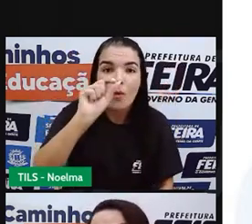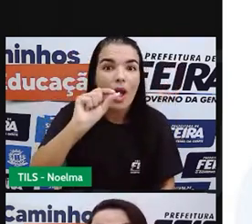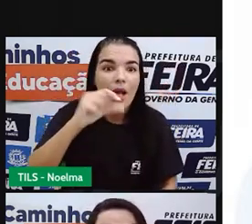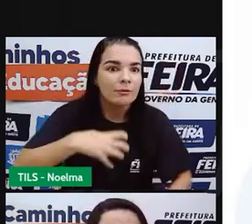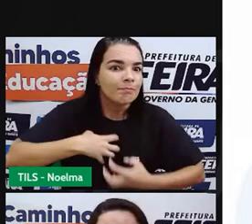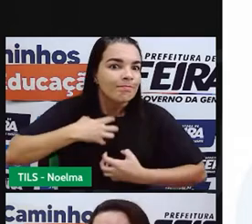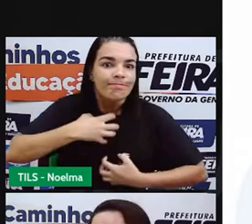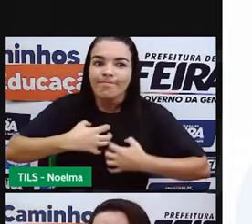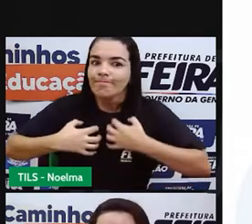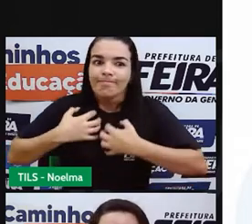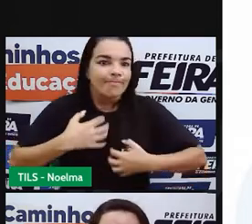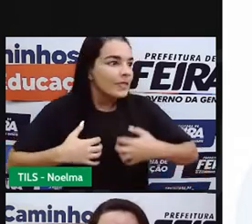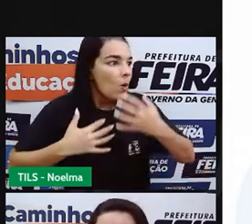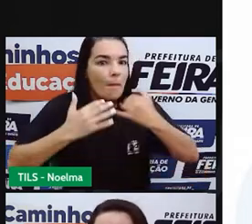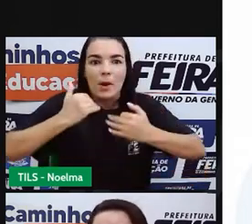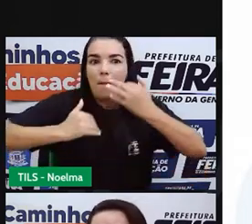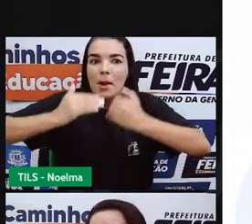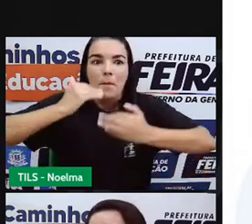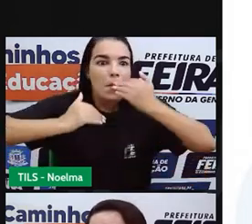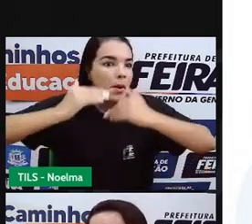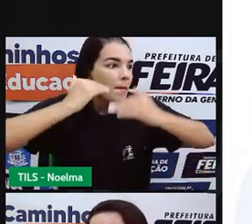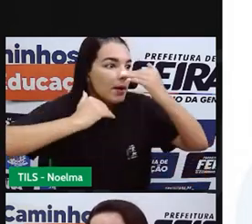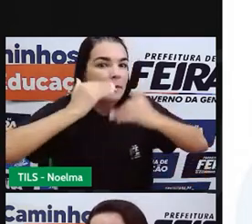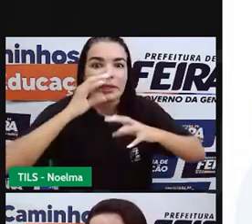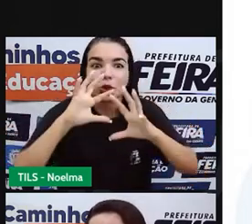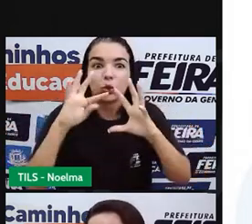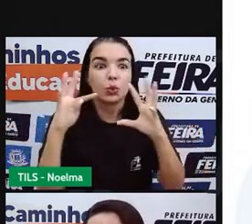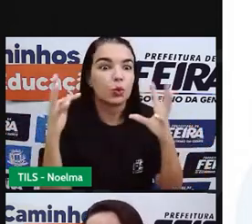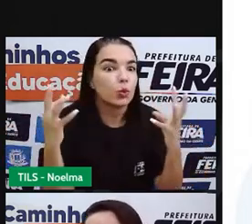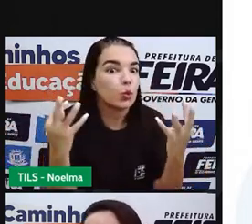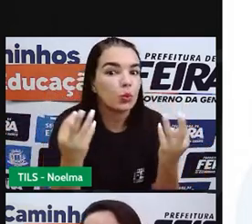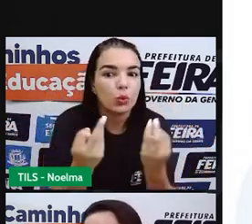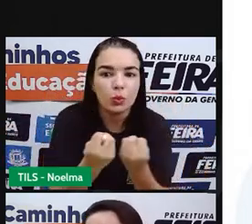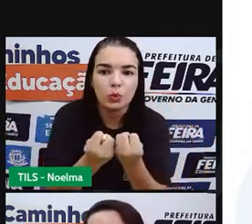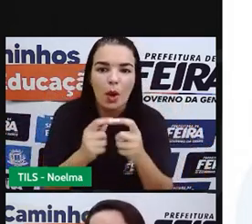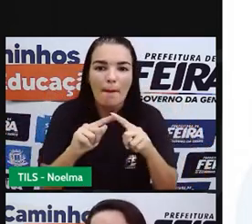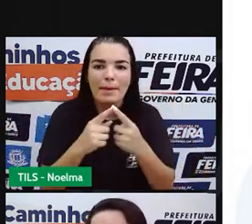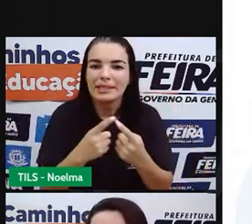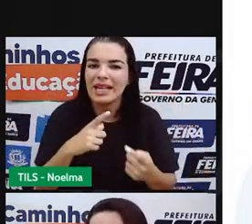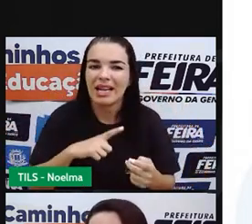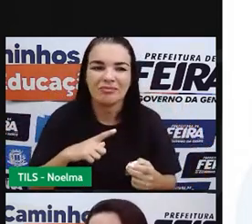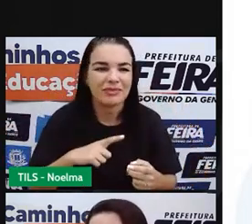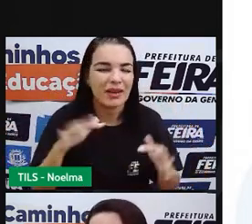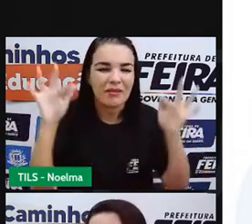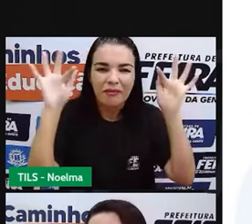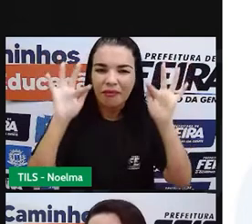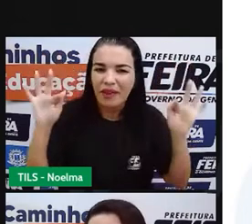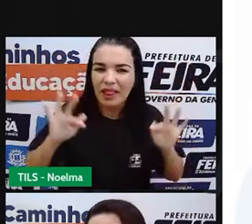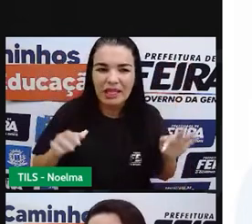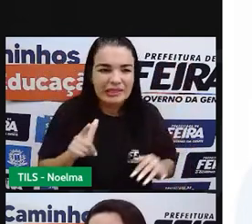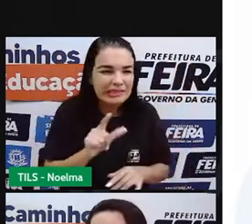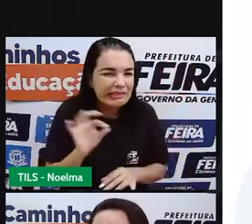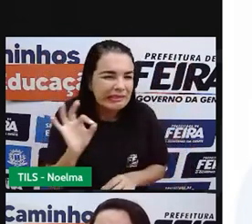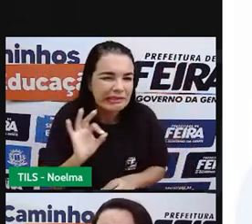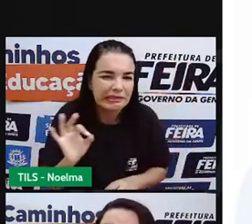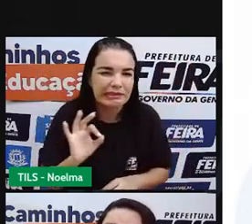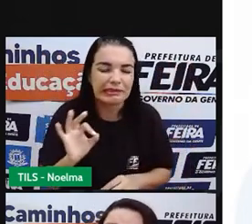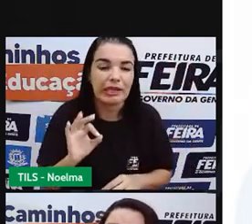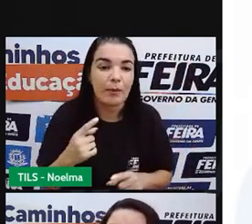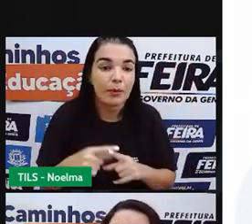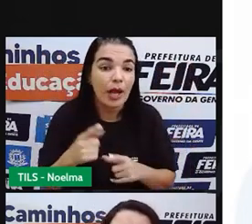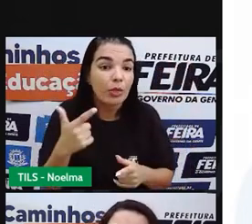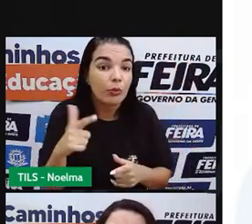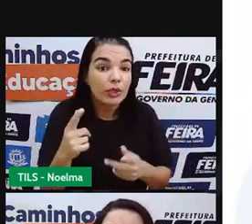ela quer comer, quer comer, quer comer. Porém, ela está infeliz com o seu próprio corpo. Ela não tem controle sobre a comida. E